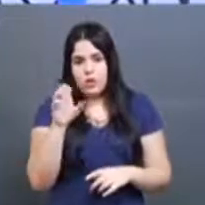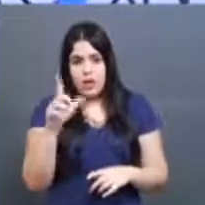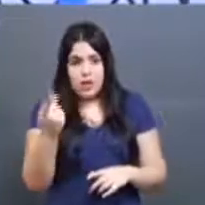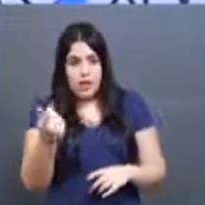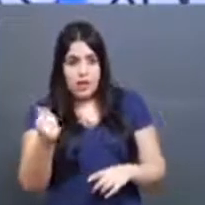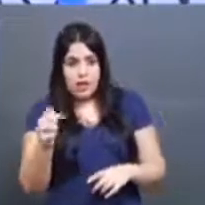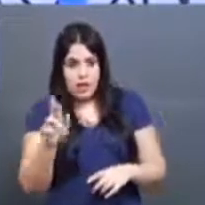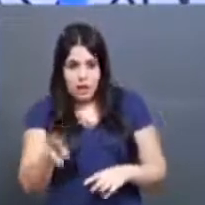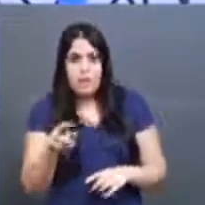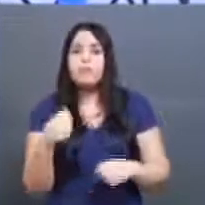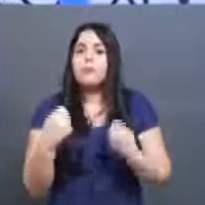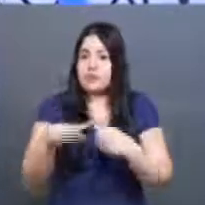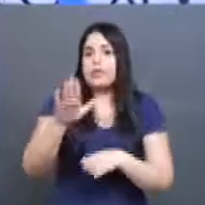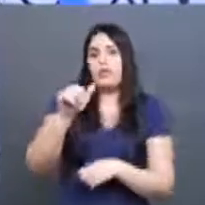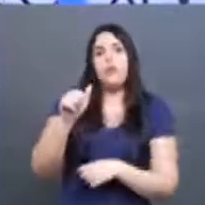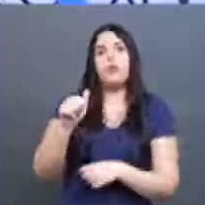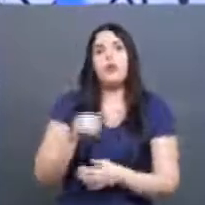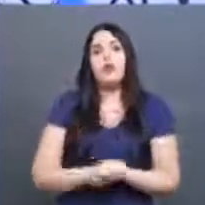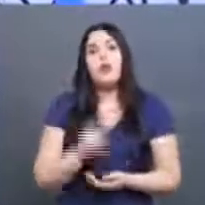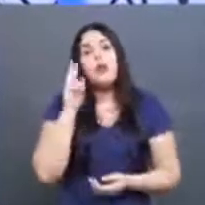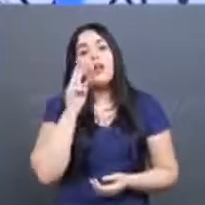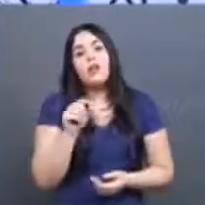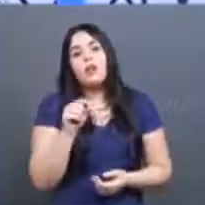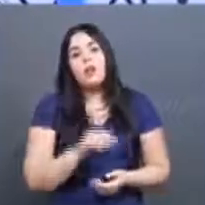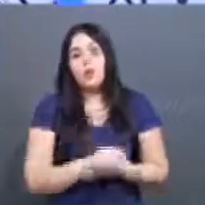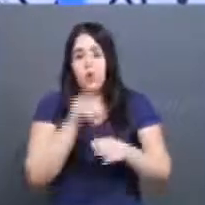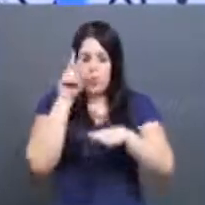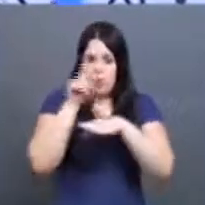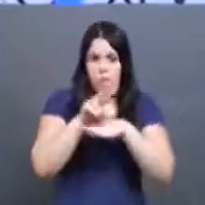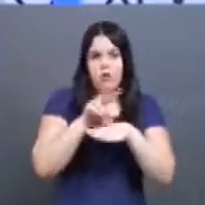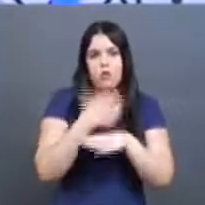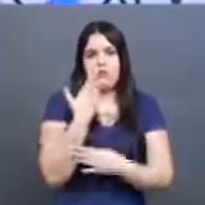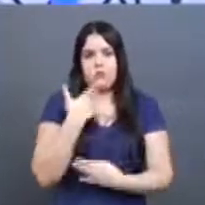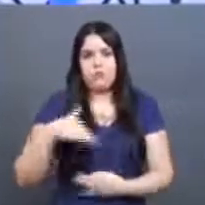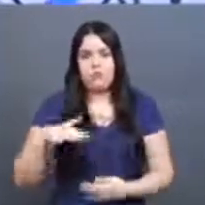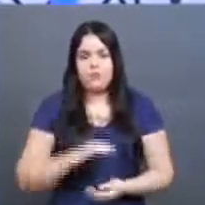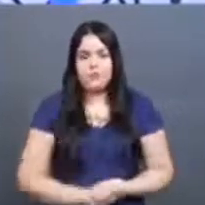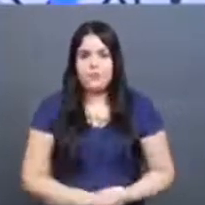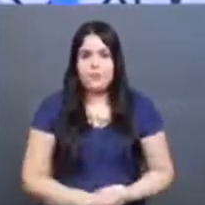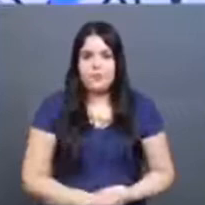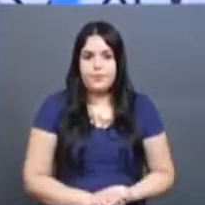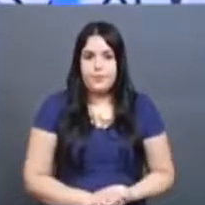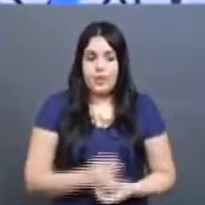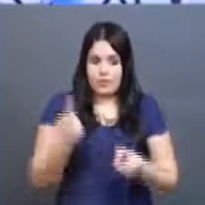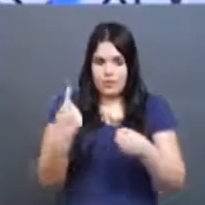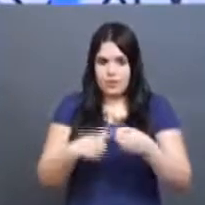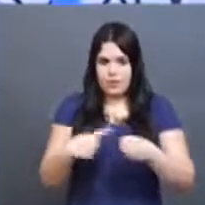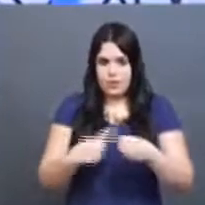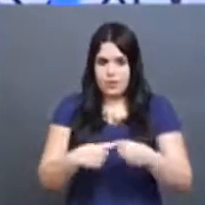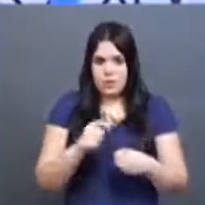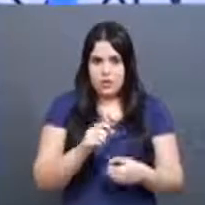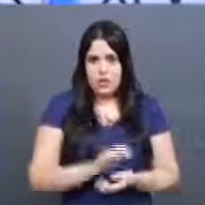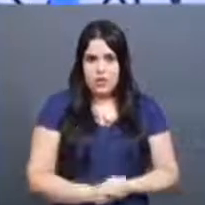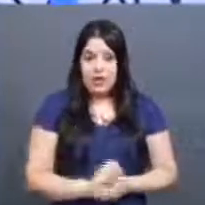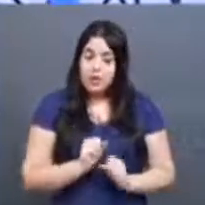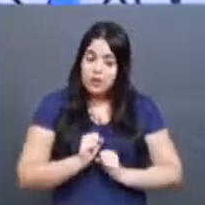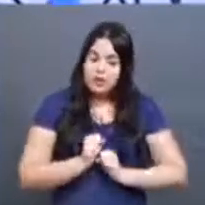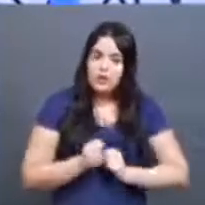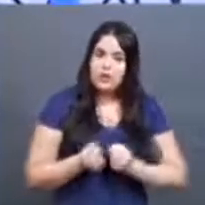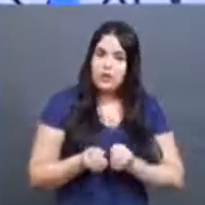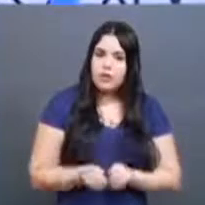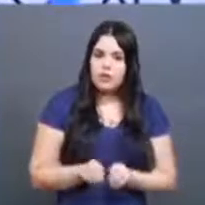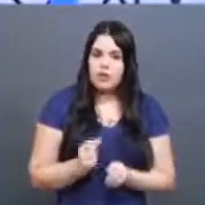ele é visto hoje como um guardião, inclusive, a âmbito municipal, da defesa das